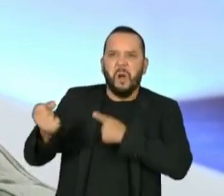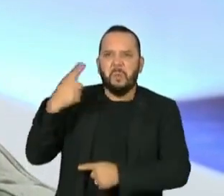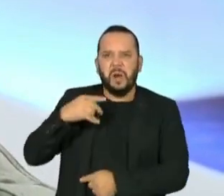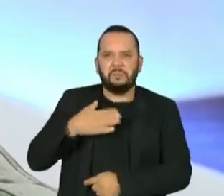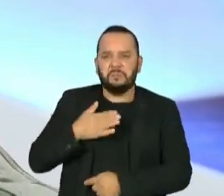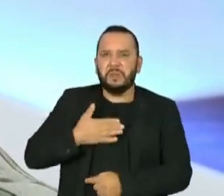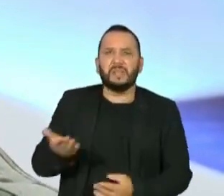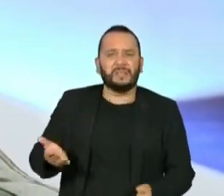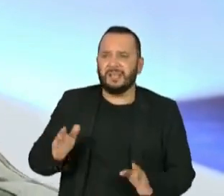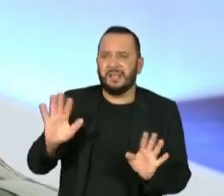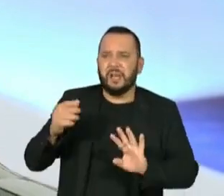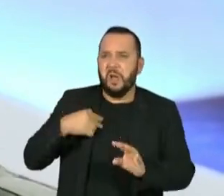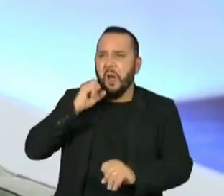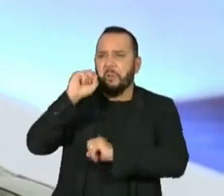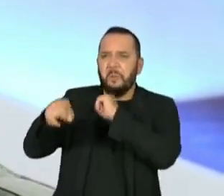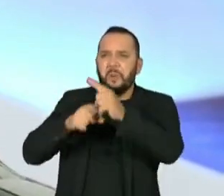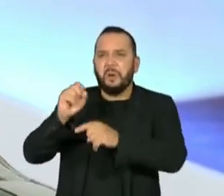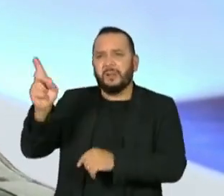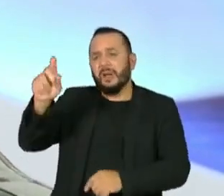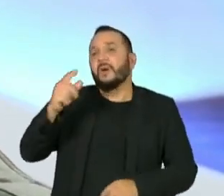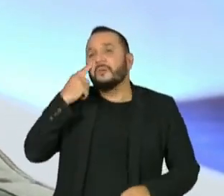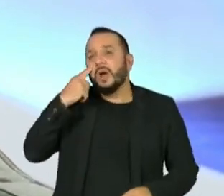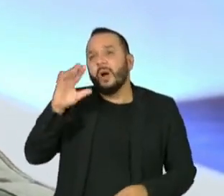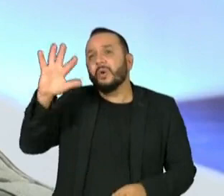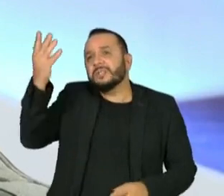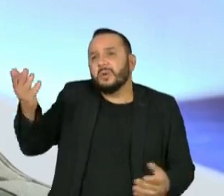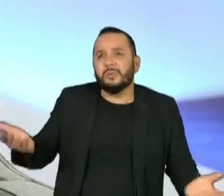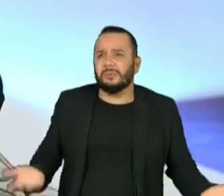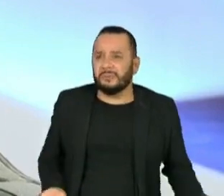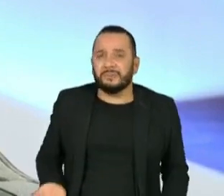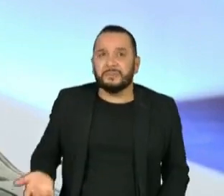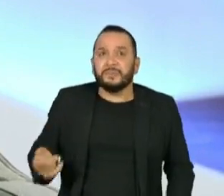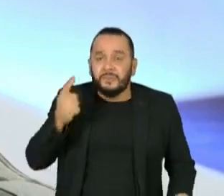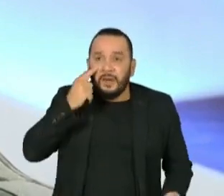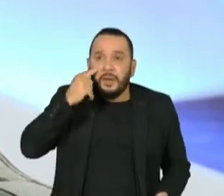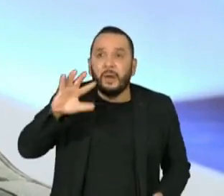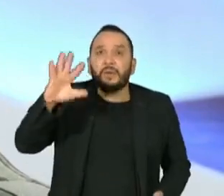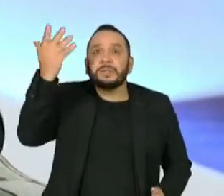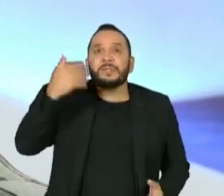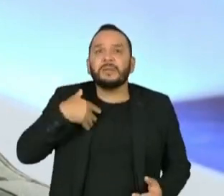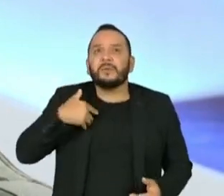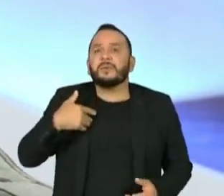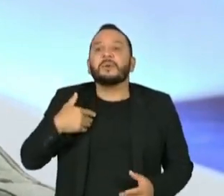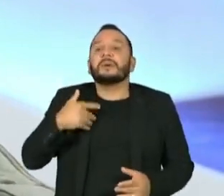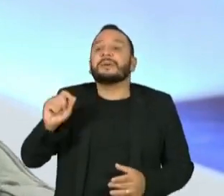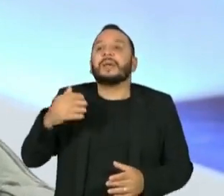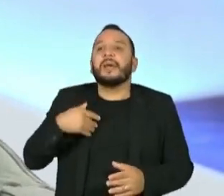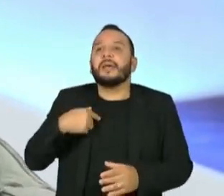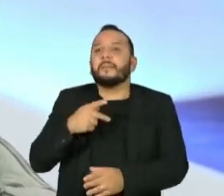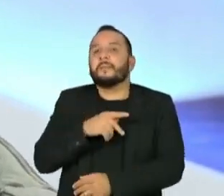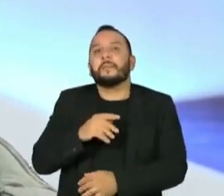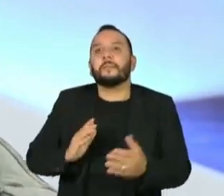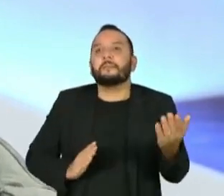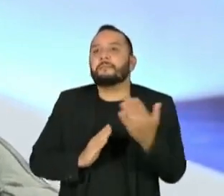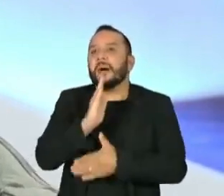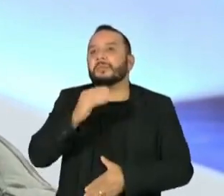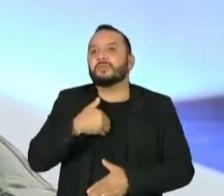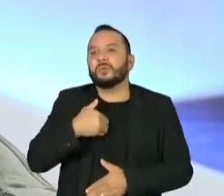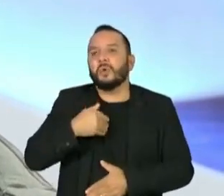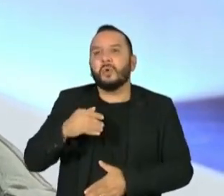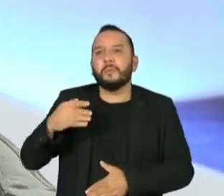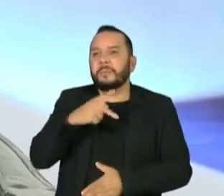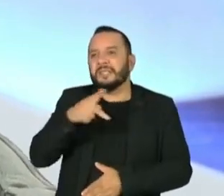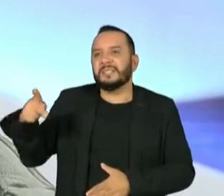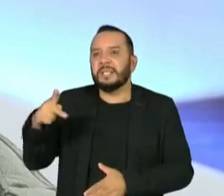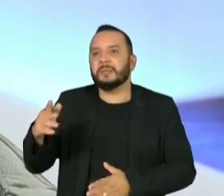Isso é muito ruim. Olha o que deu. Olha o que aconteceu com o Brasil. Olha quem a gente elegeu. Olha quem a gente elegeu no Rio de Janeiro. Então, a